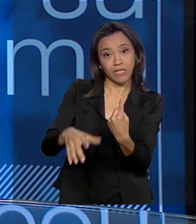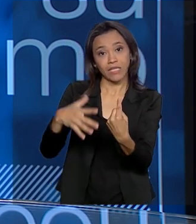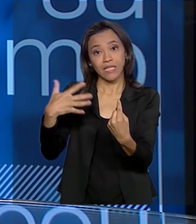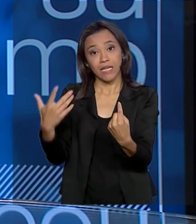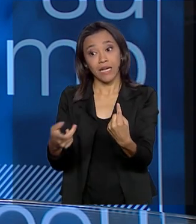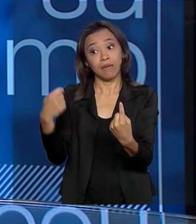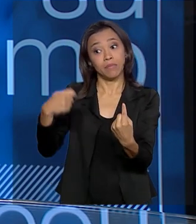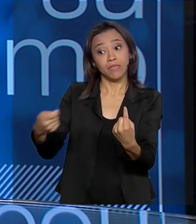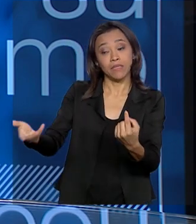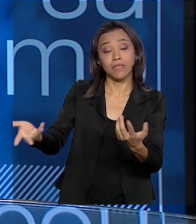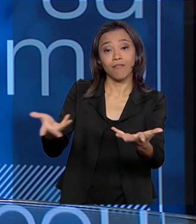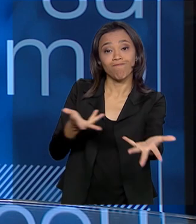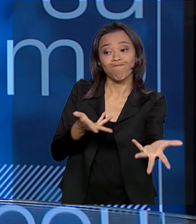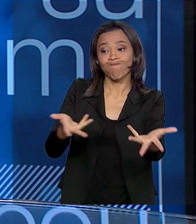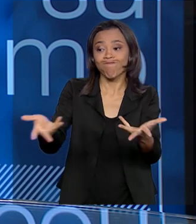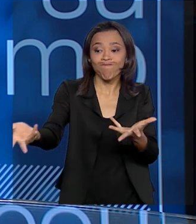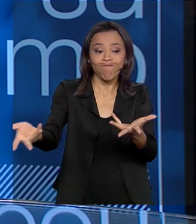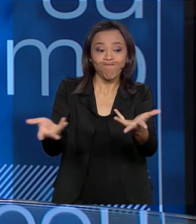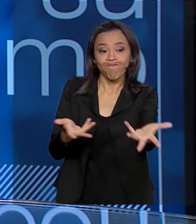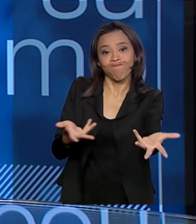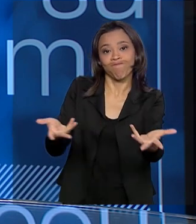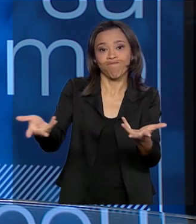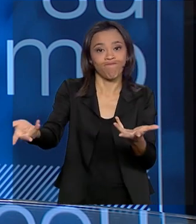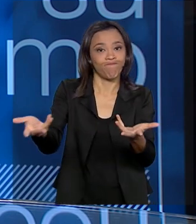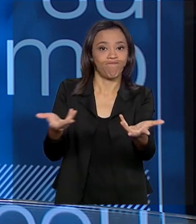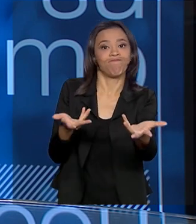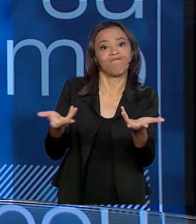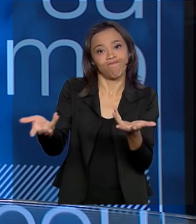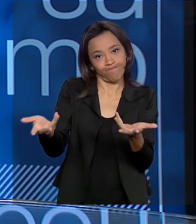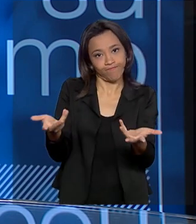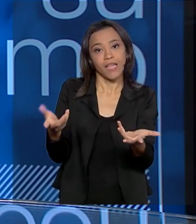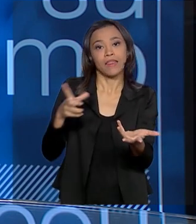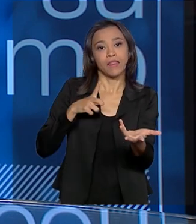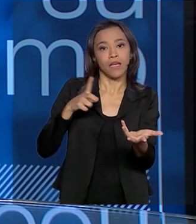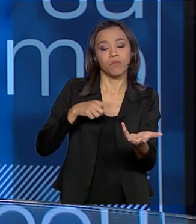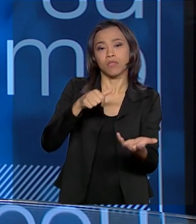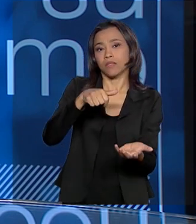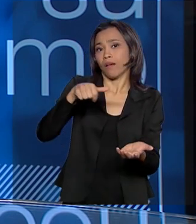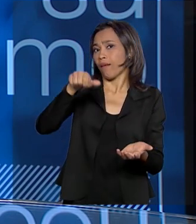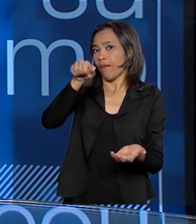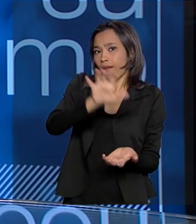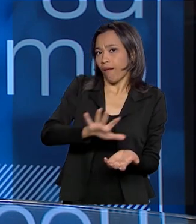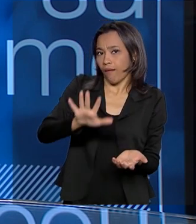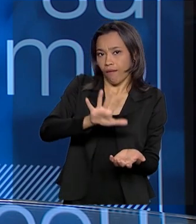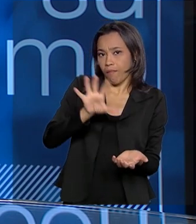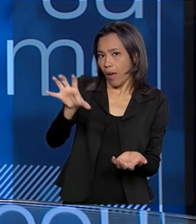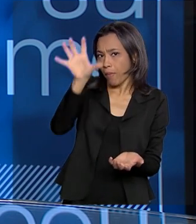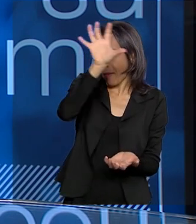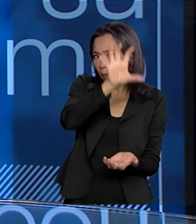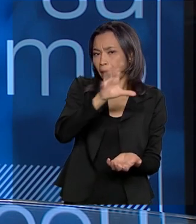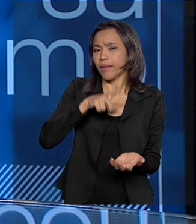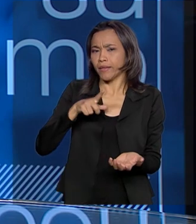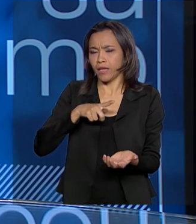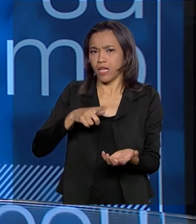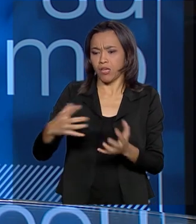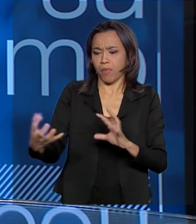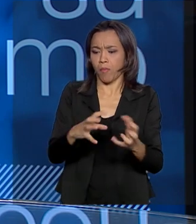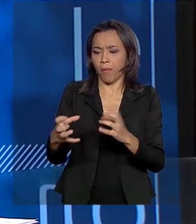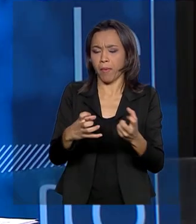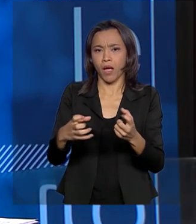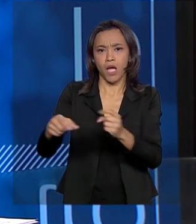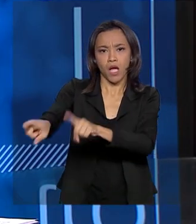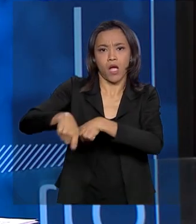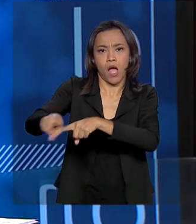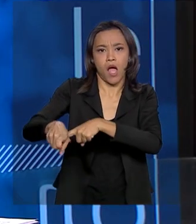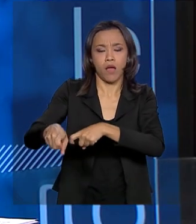constante mediação entre os diversos usuários. Então, nós temos regiões onde temos conflitos entre a irrigação e o setor elétrico.